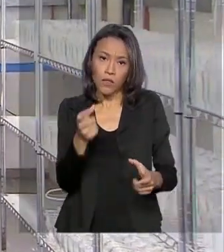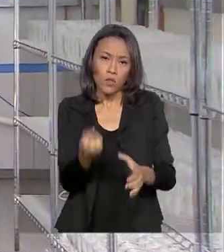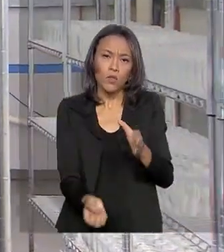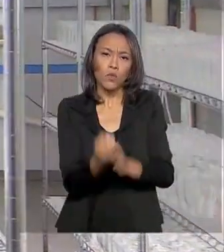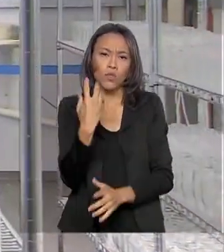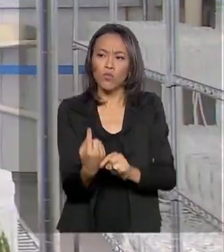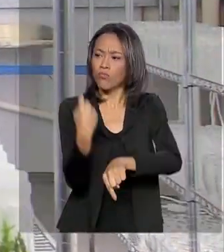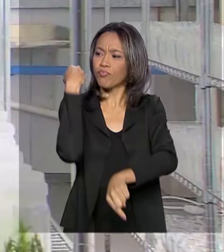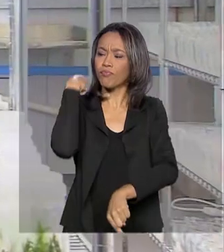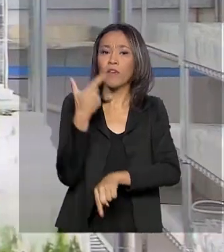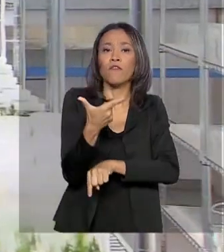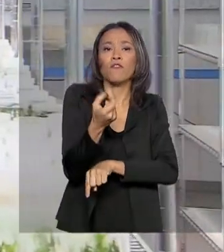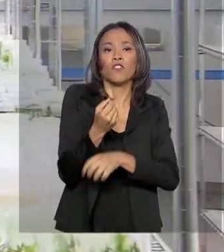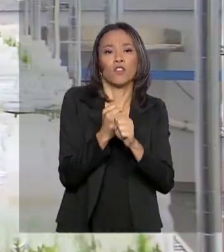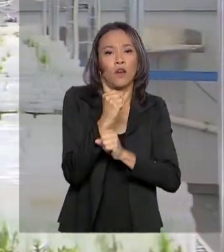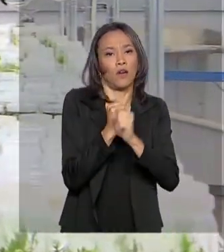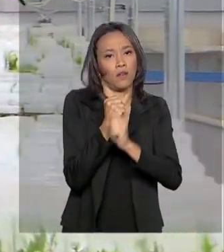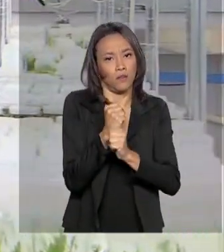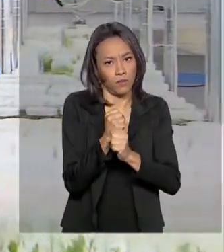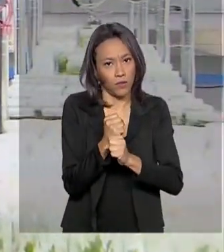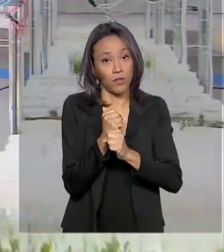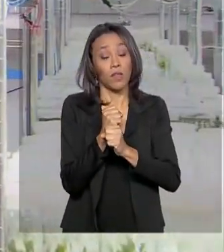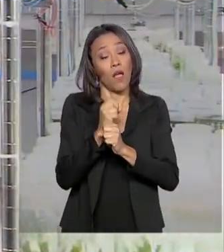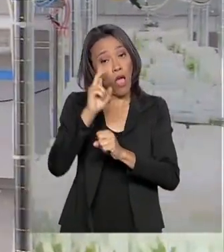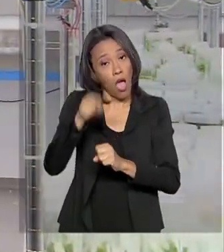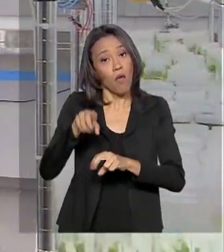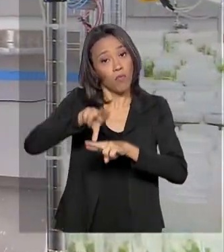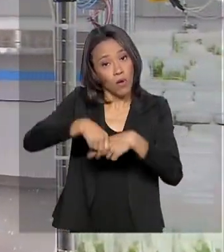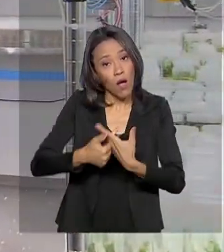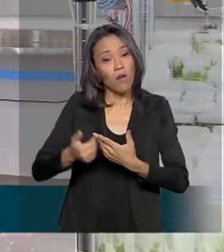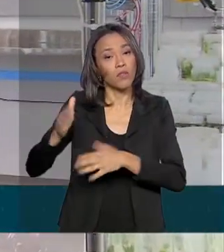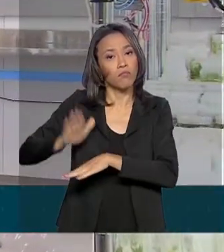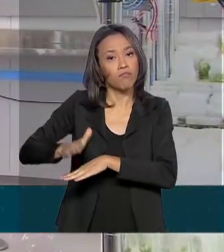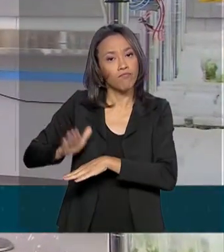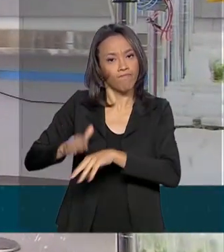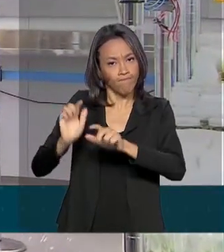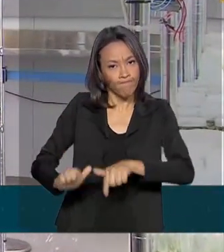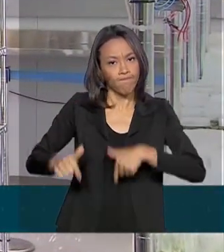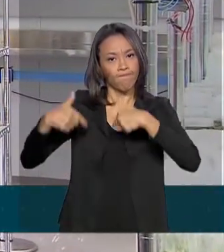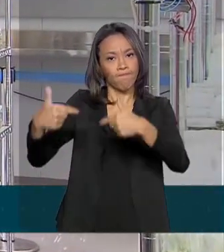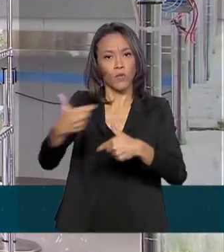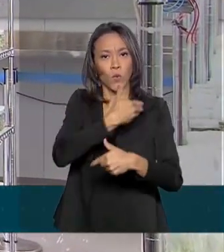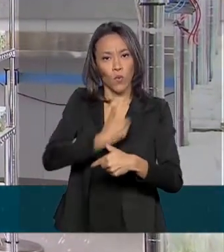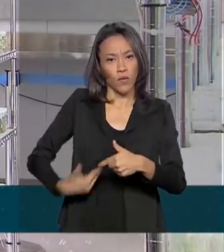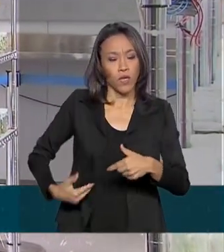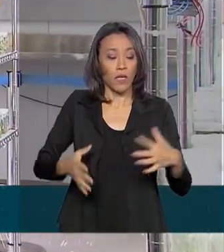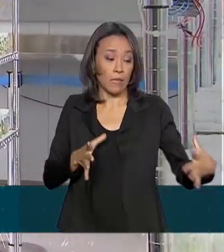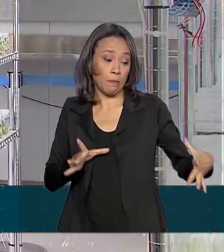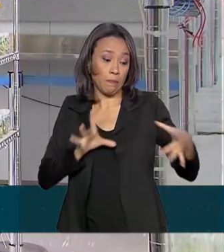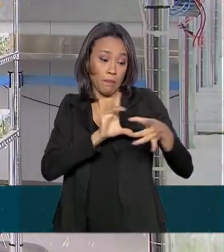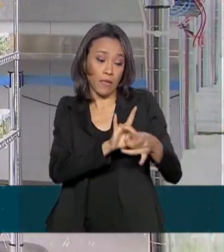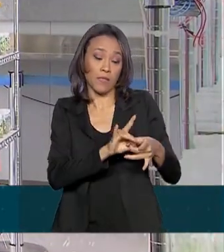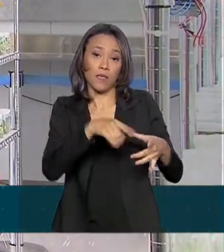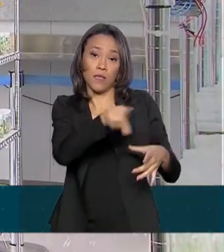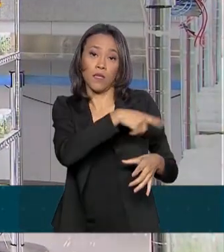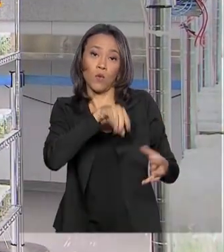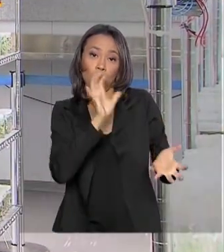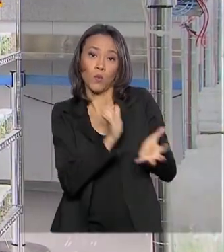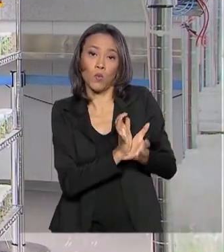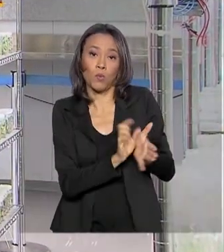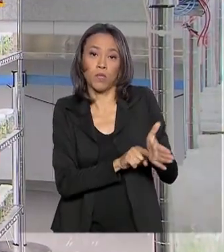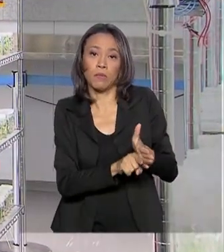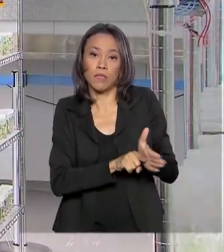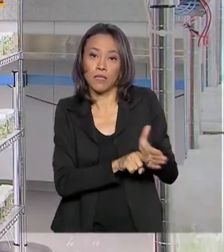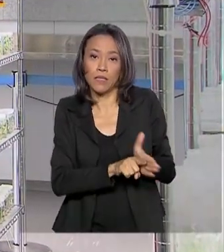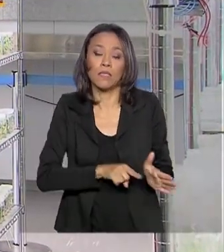20 anos. Hoje, a partir de uma iniciativa do governo federal, em parceria com a comunidade científica e o setor